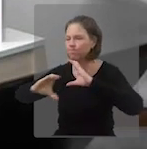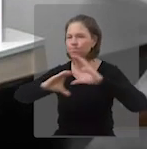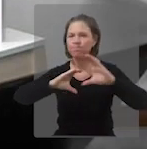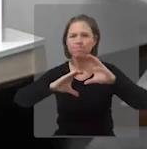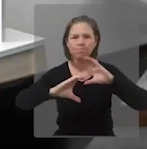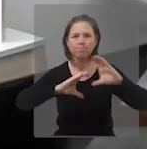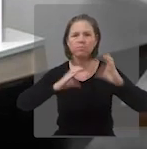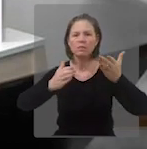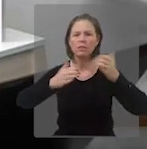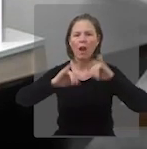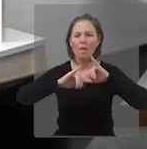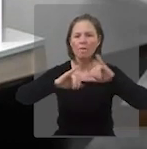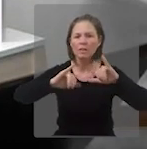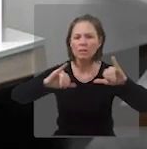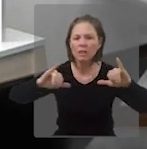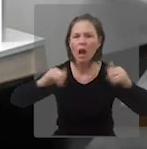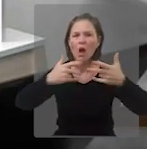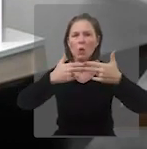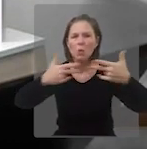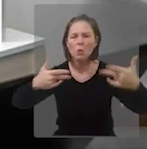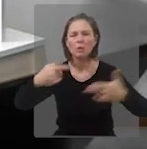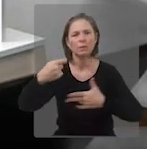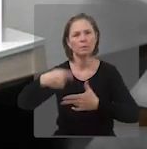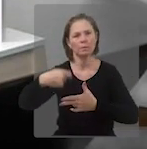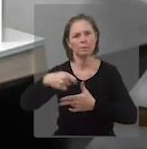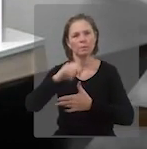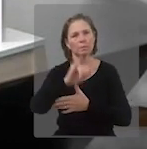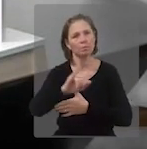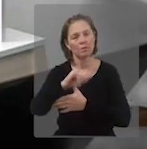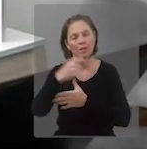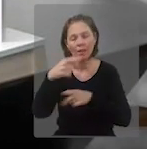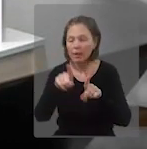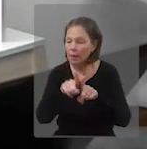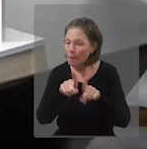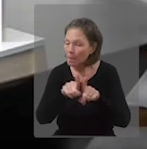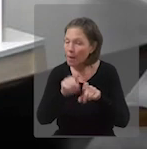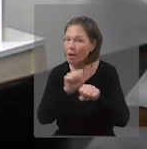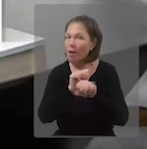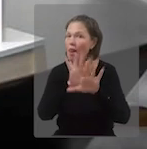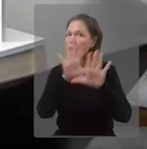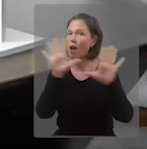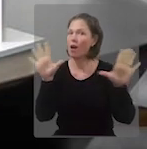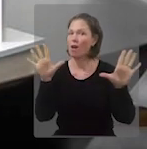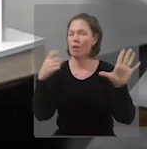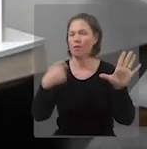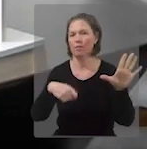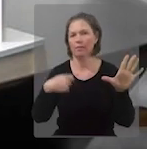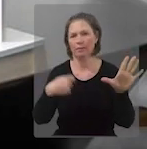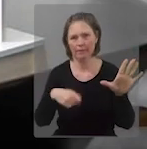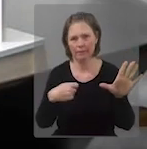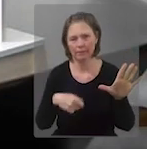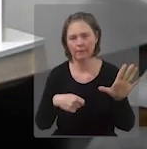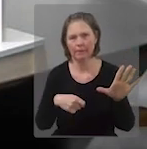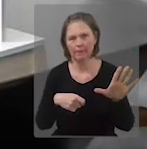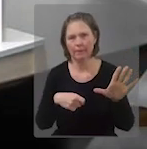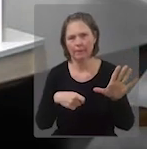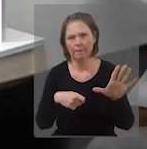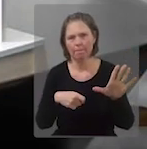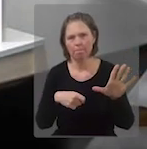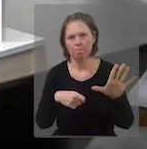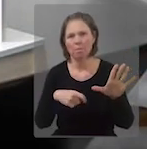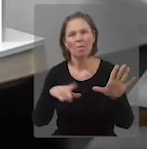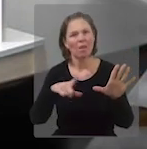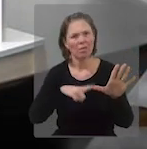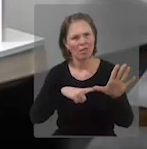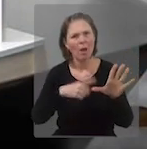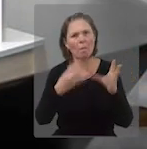tempo inteiro aquilo que é necessário. E isso de forma clara. Então, tem